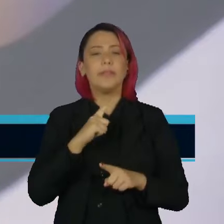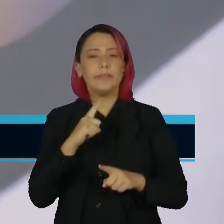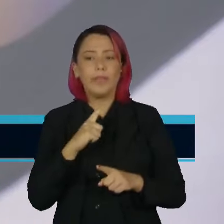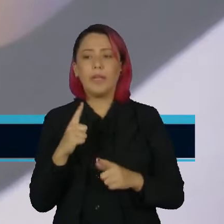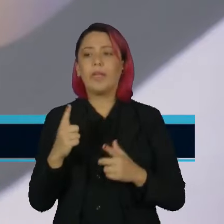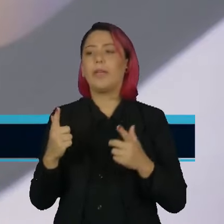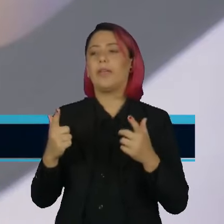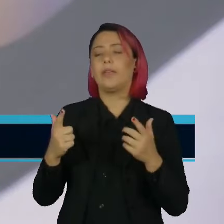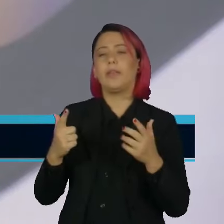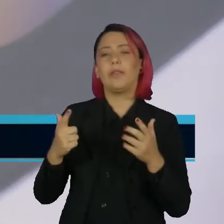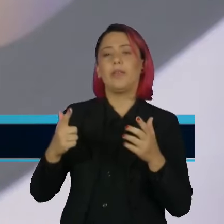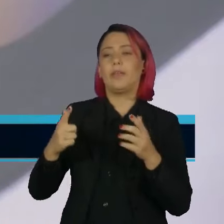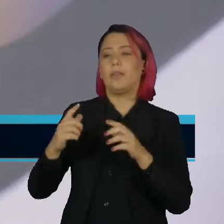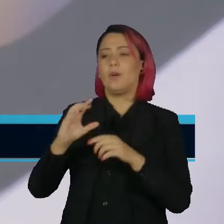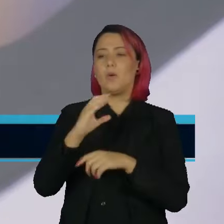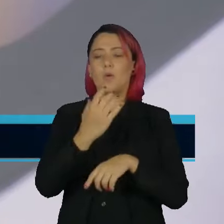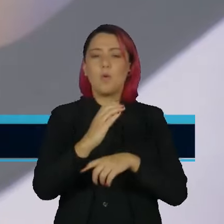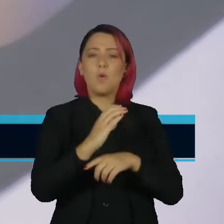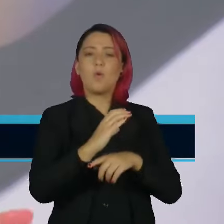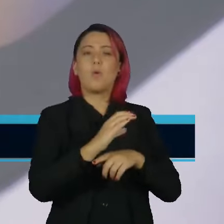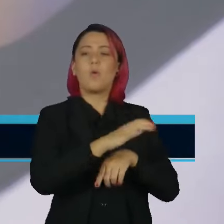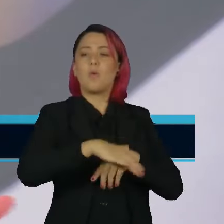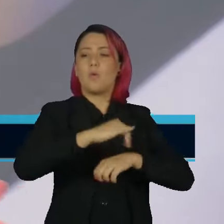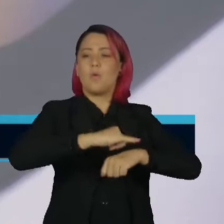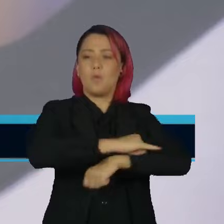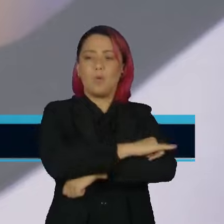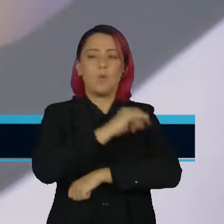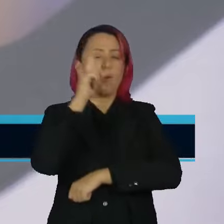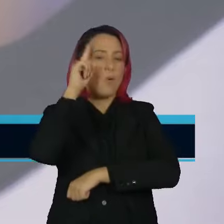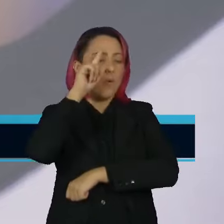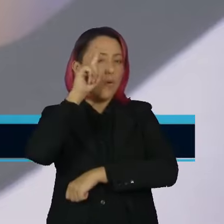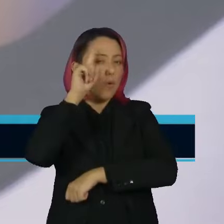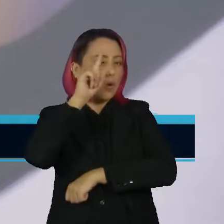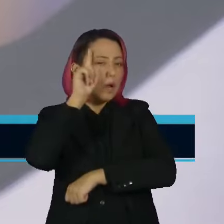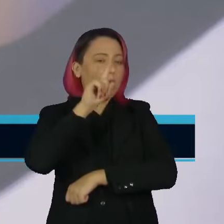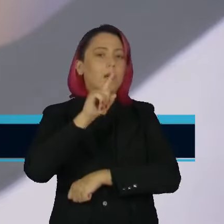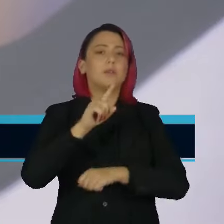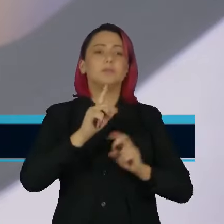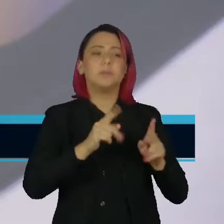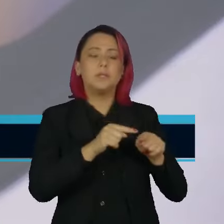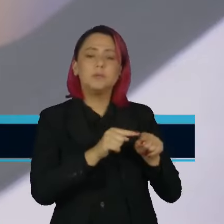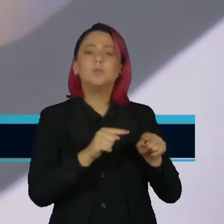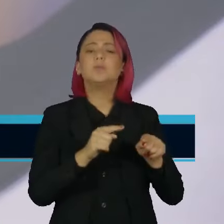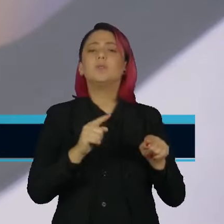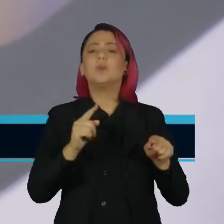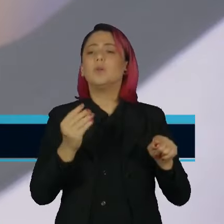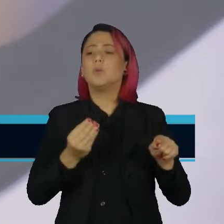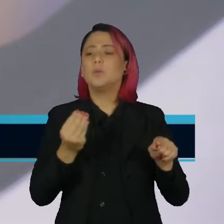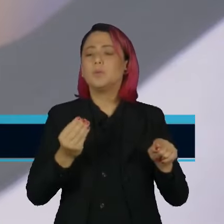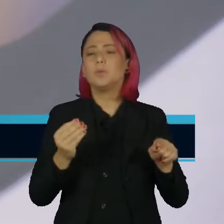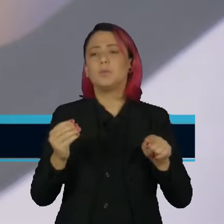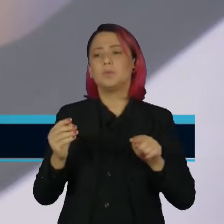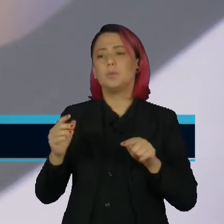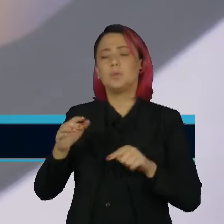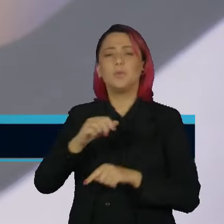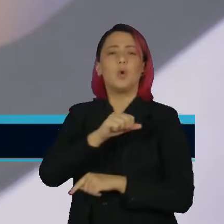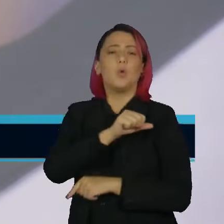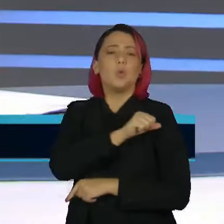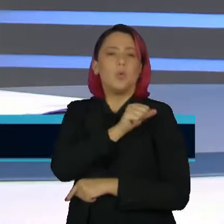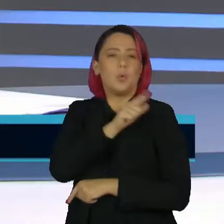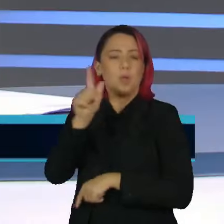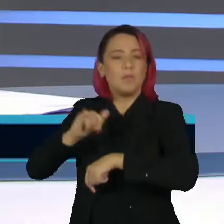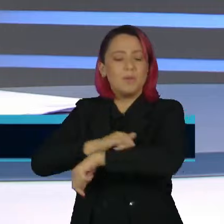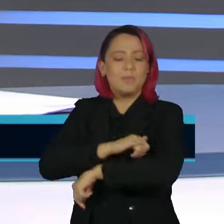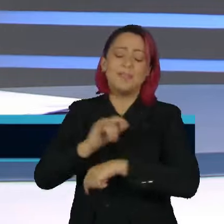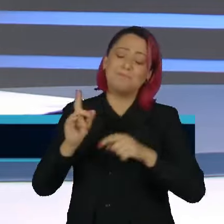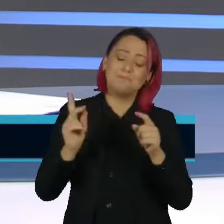Congonhas, Dumont, ou mesmo Congonhas, Galeão, quer dizer, tem uma limitação nessa questão de volume. Agora, passagem aérea